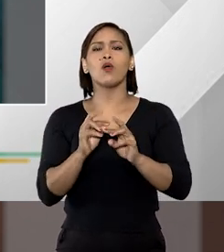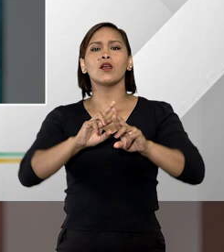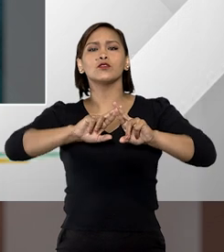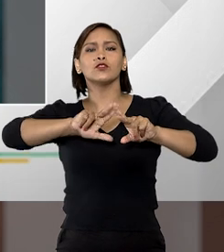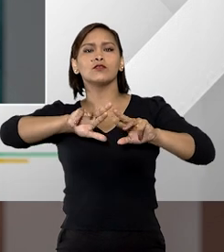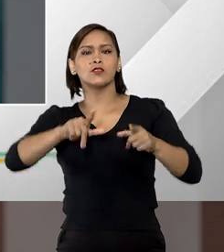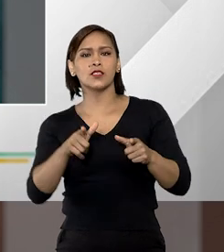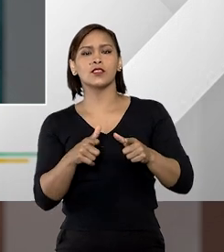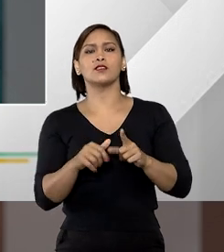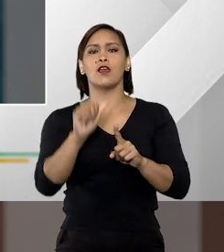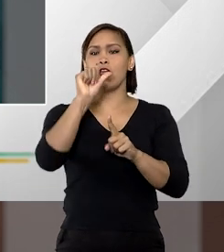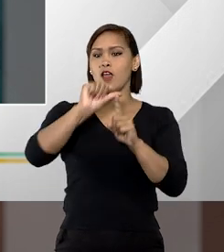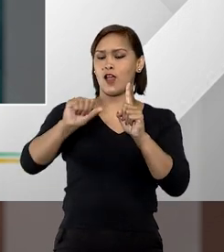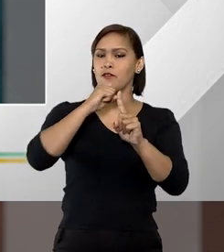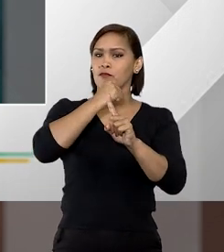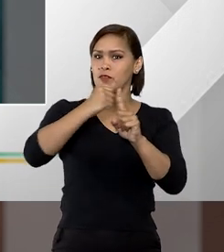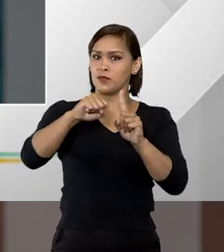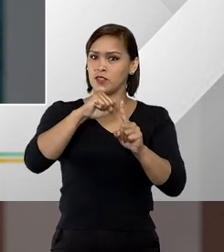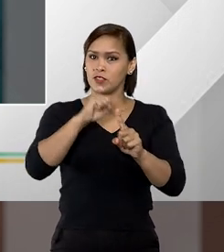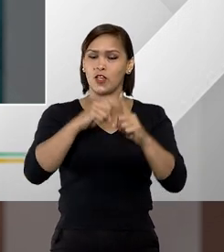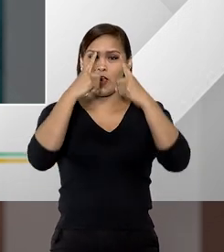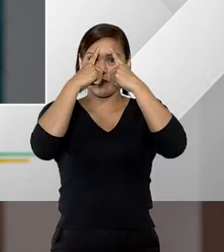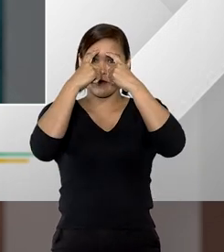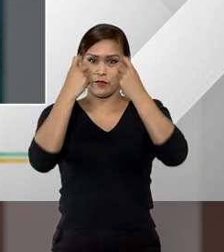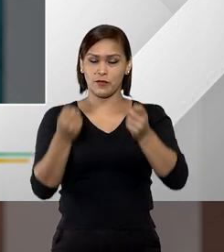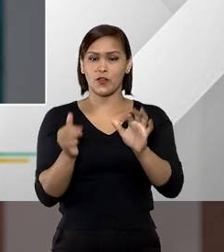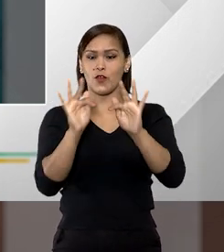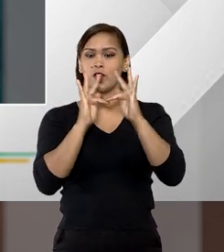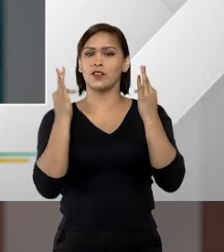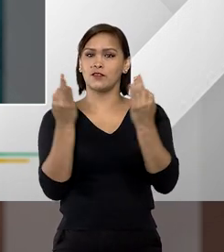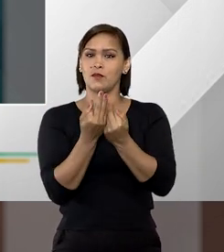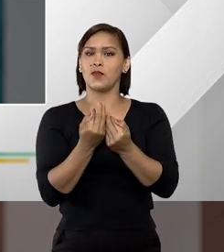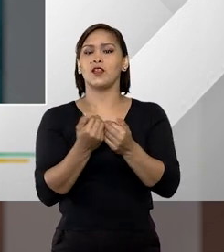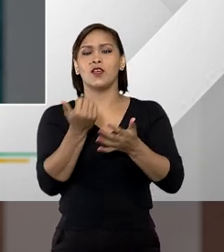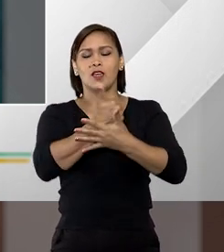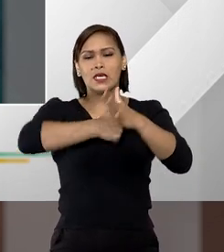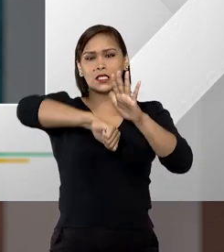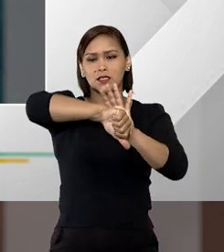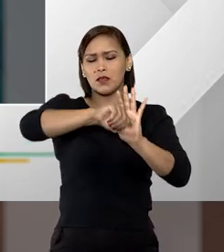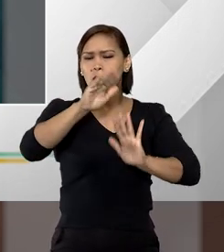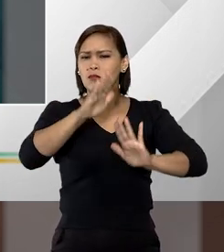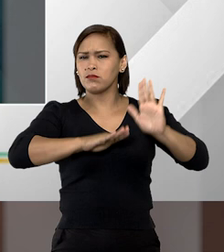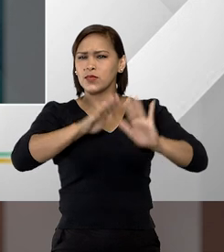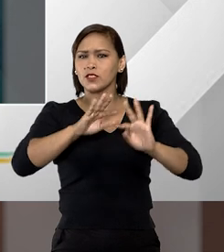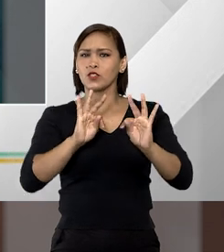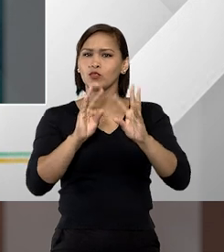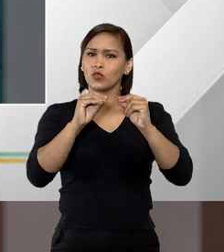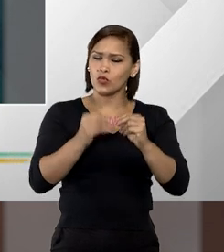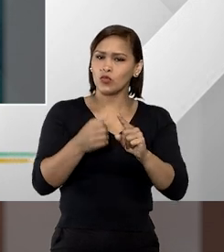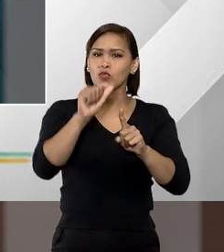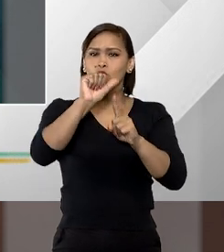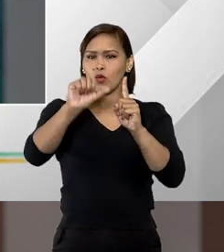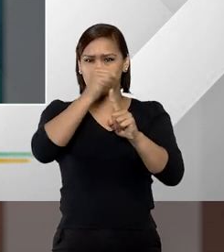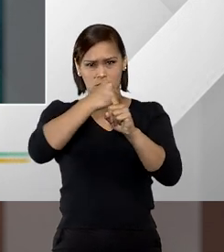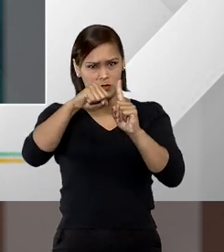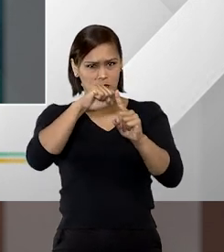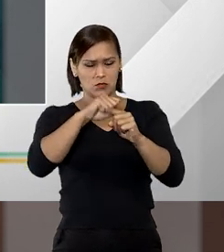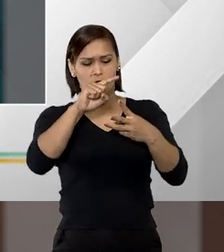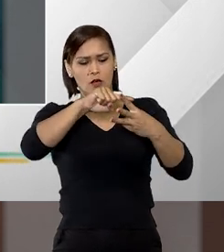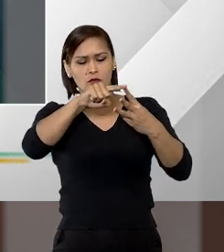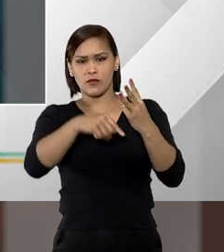diferença, então, entre feminicídio, violência doméstica e crime passional. São todos tipos de feminicídio?